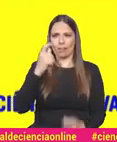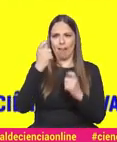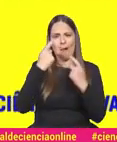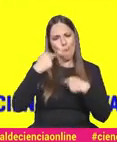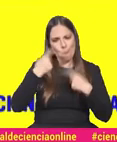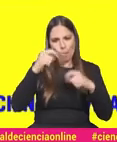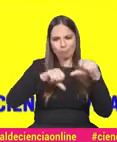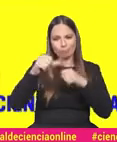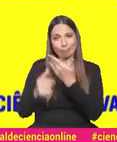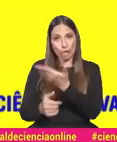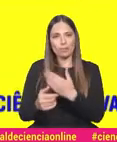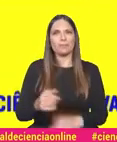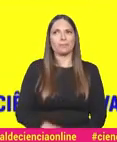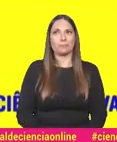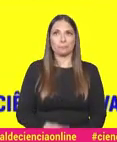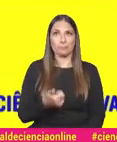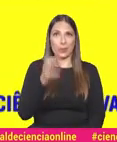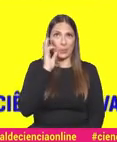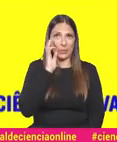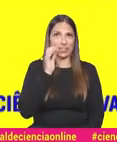experiência. Vamos a isso. Olá, boa tarde.